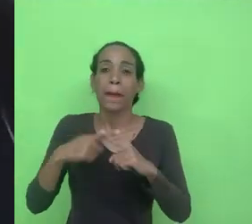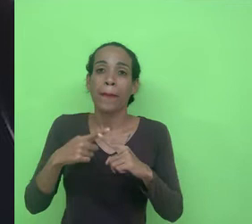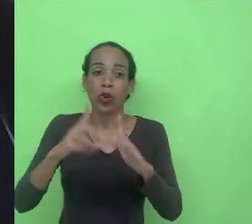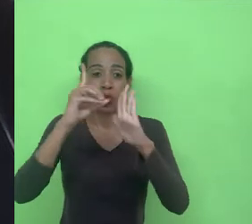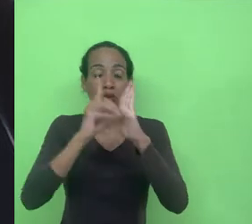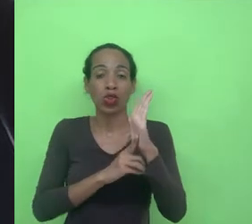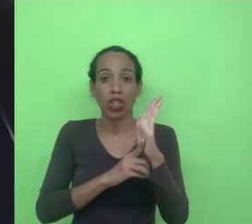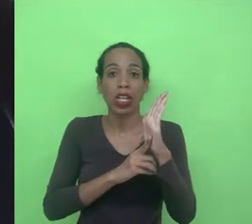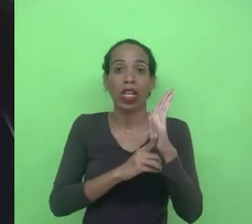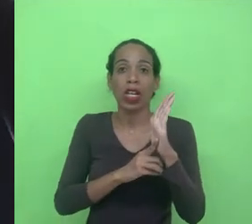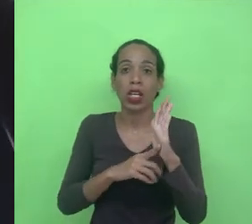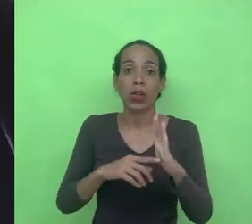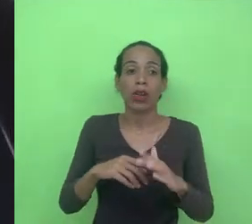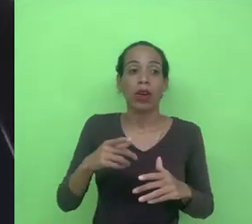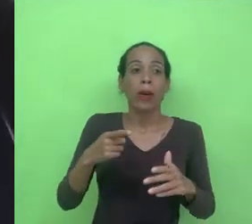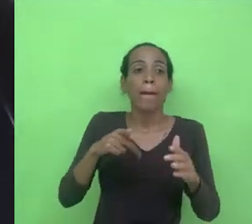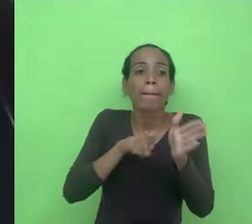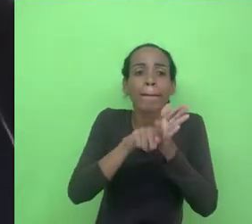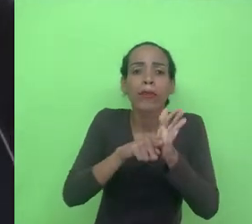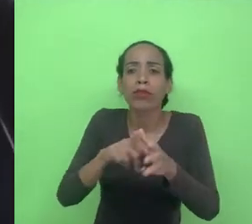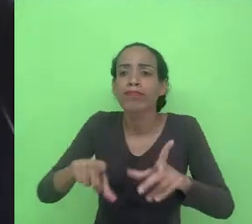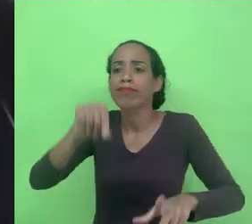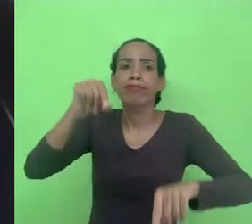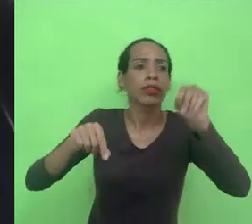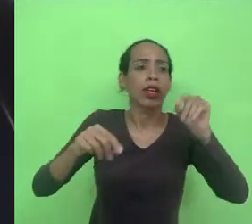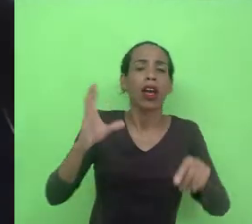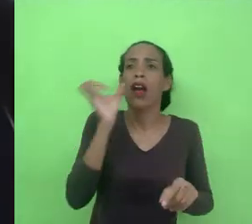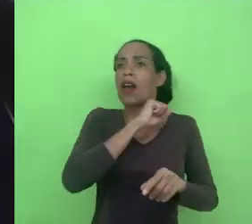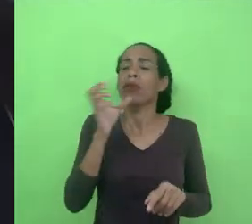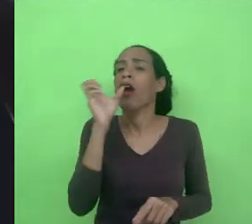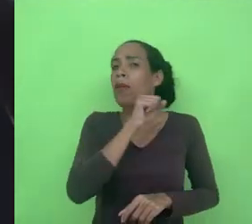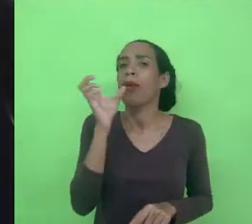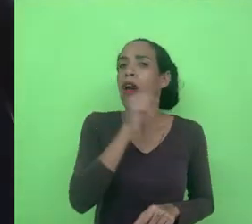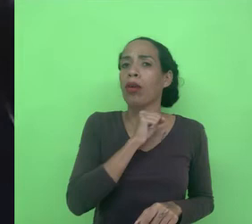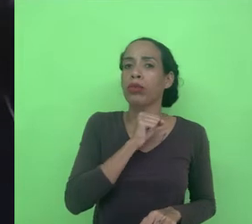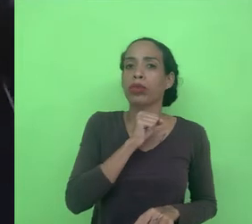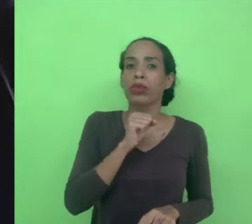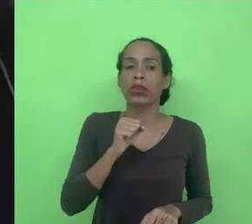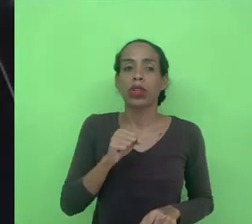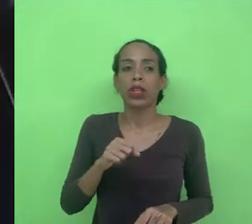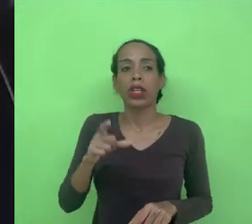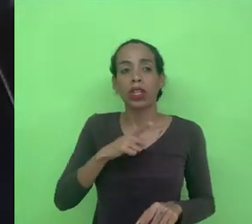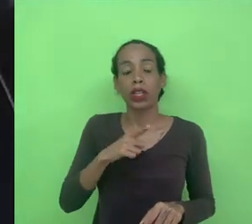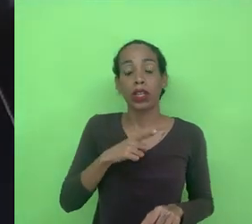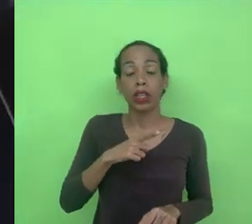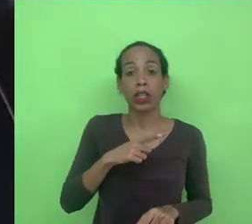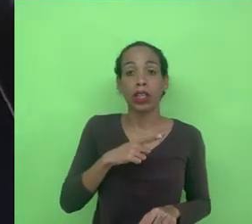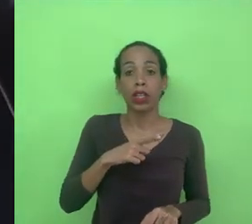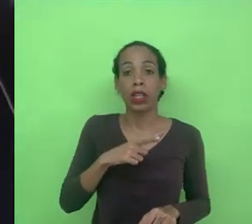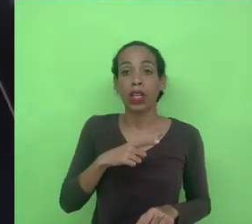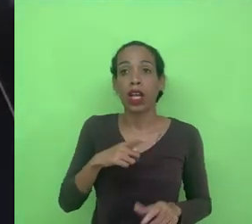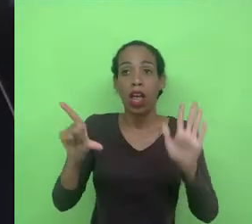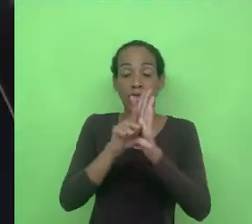busca soluções muito imediatistas e busca soluções de dispositivos que são as leis